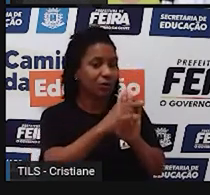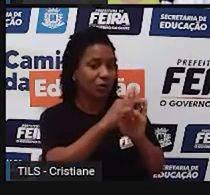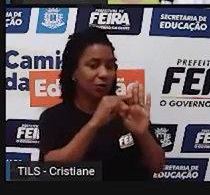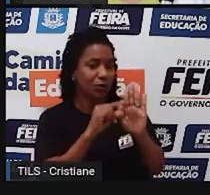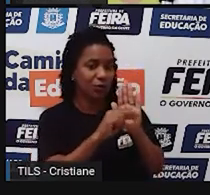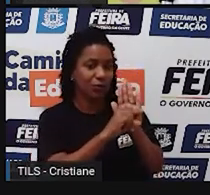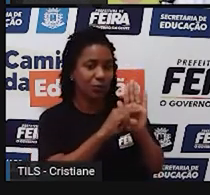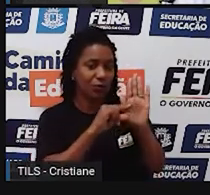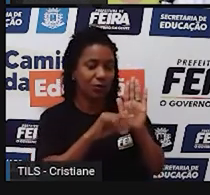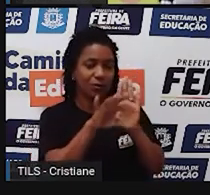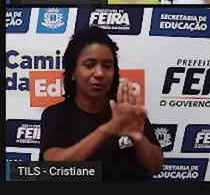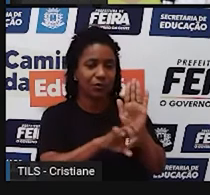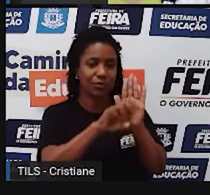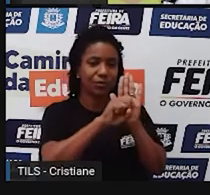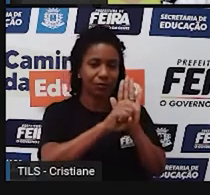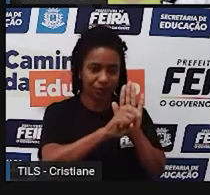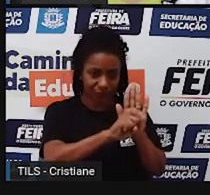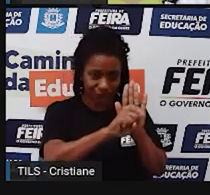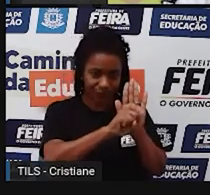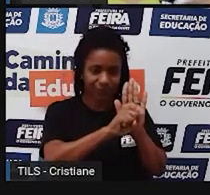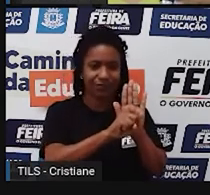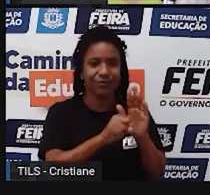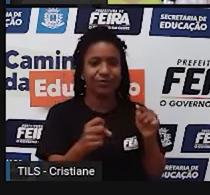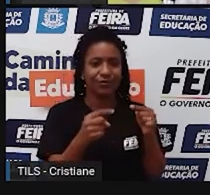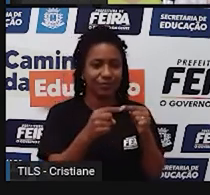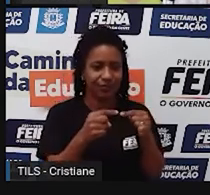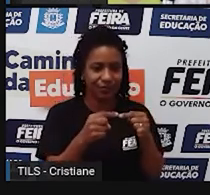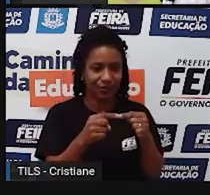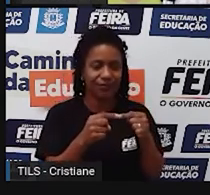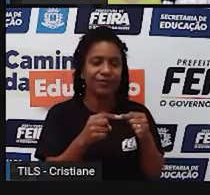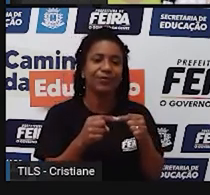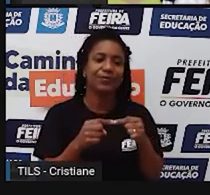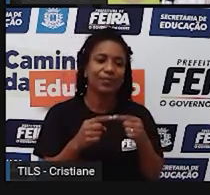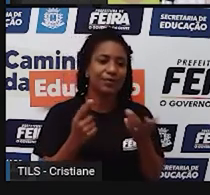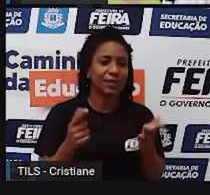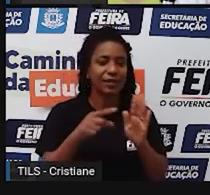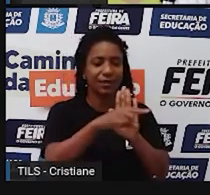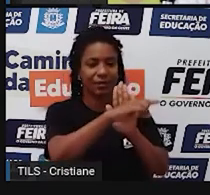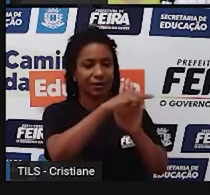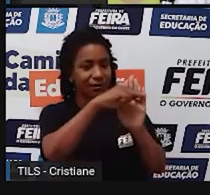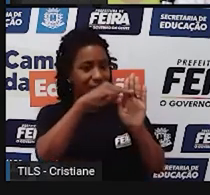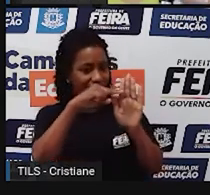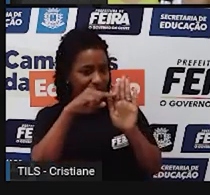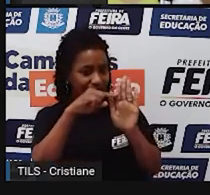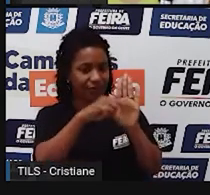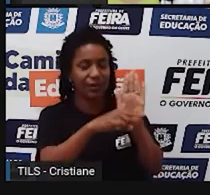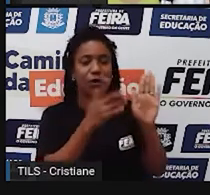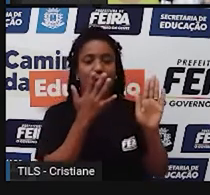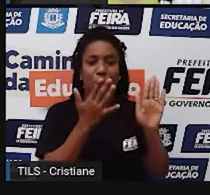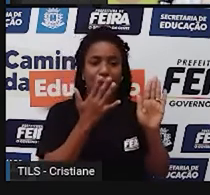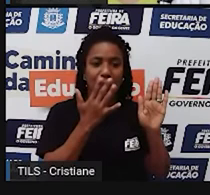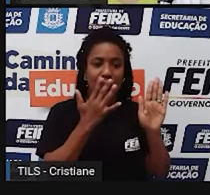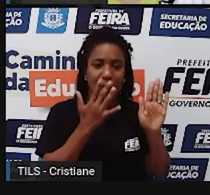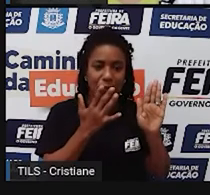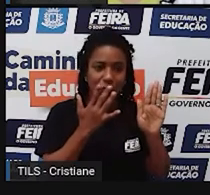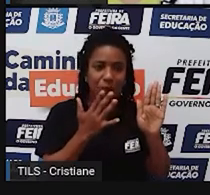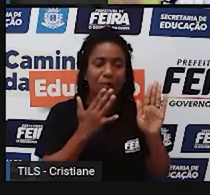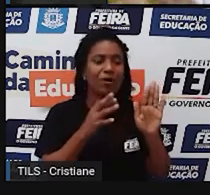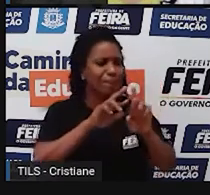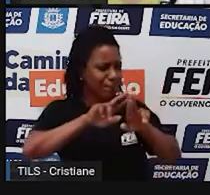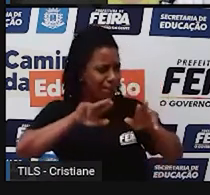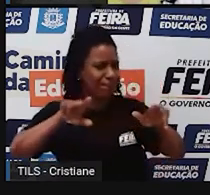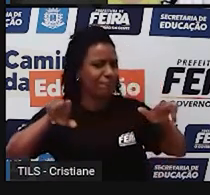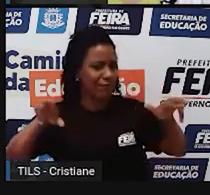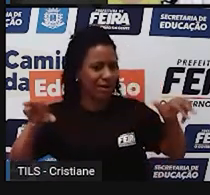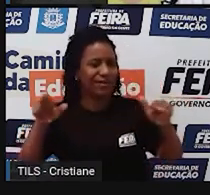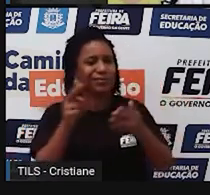símbolos existentes no mapa. E como eu já falei para vocês, a gente tem linhas, a gente tem cores, a gente tem uma série de